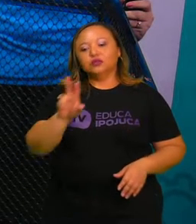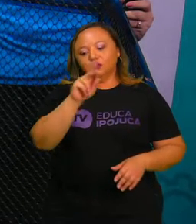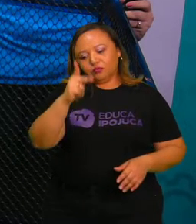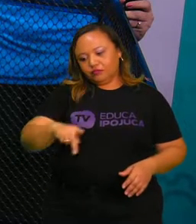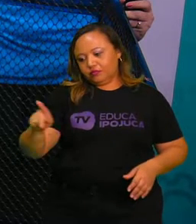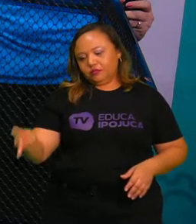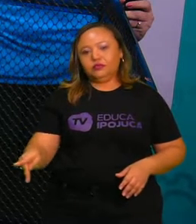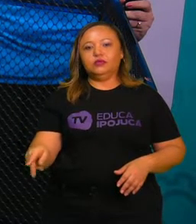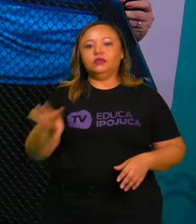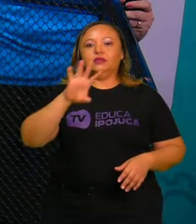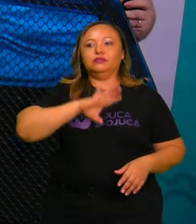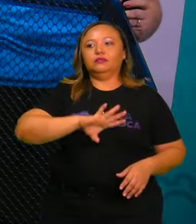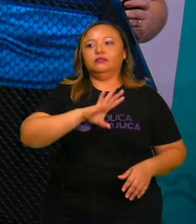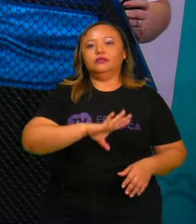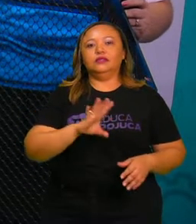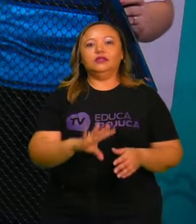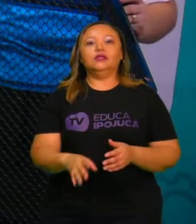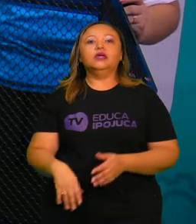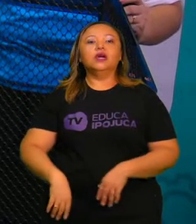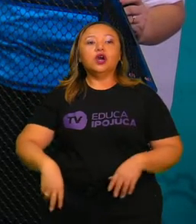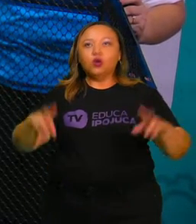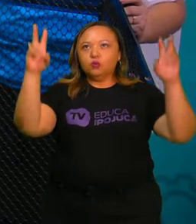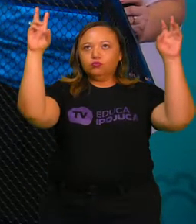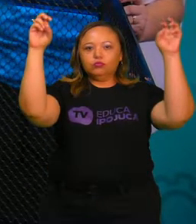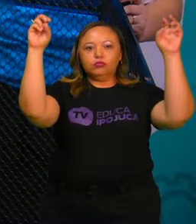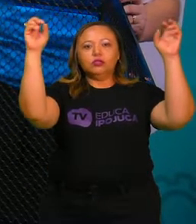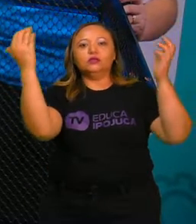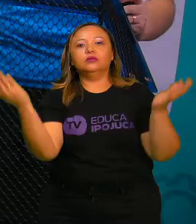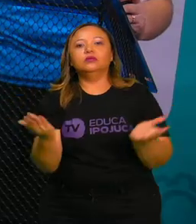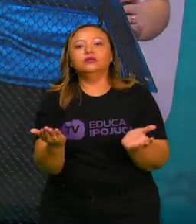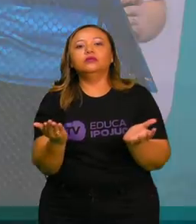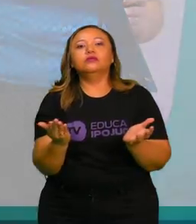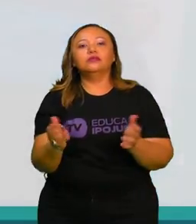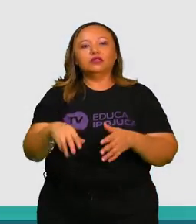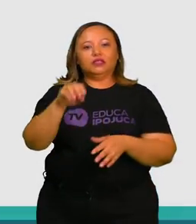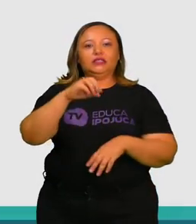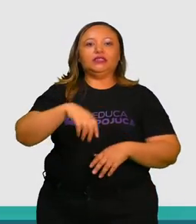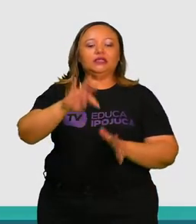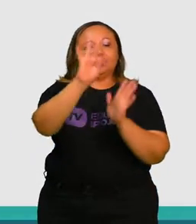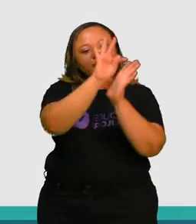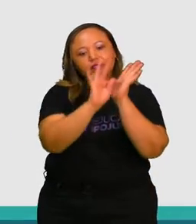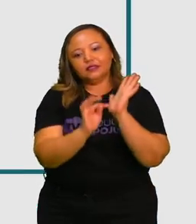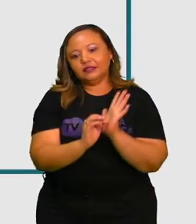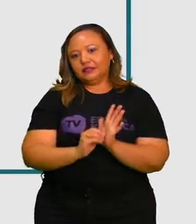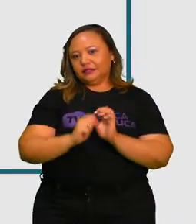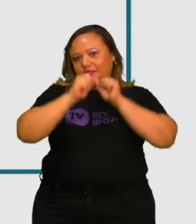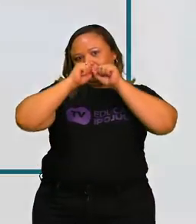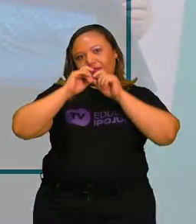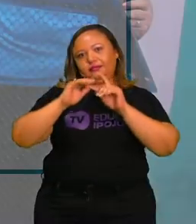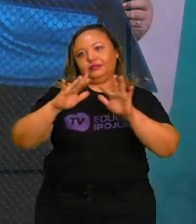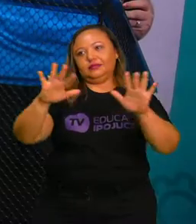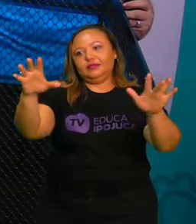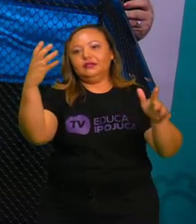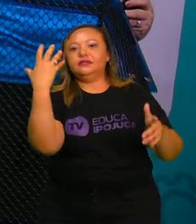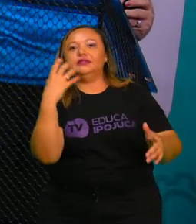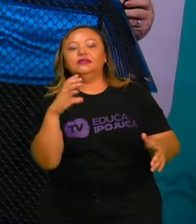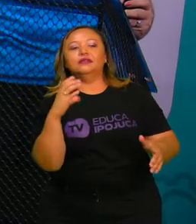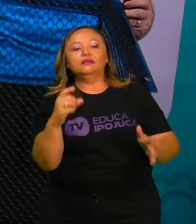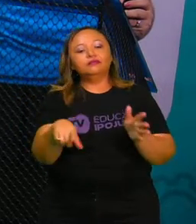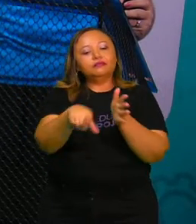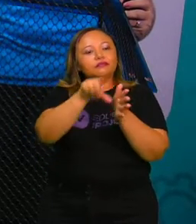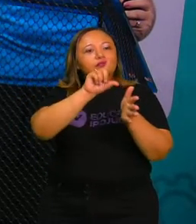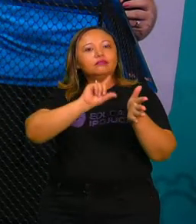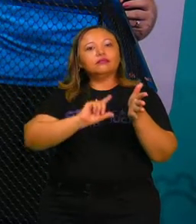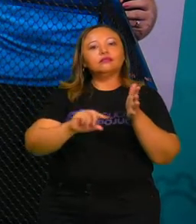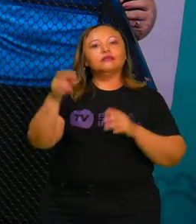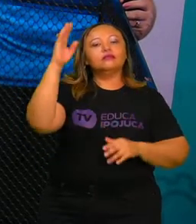professora de língua portuguesa. A temática de hoje, textos de divulgação científica. Antes, vamos